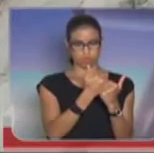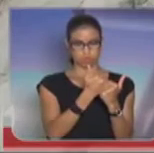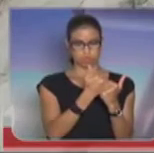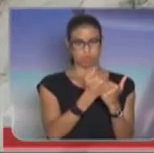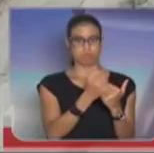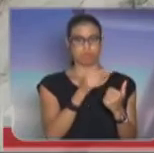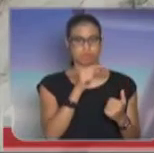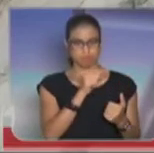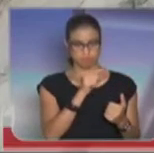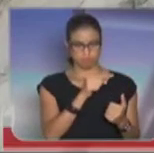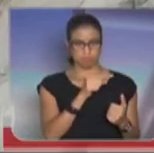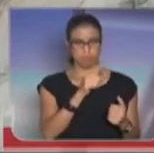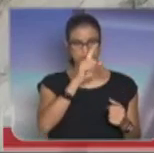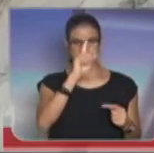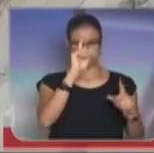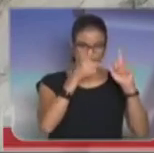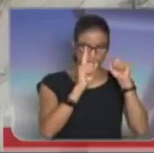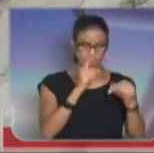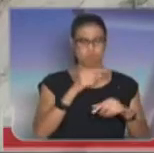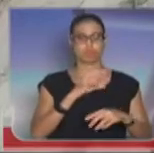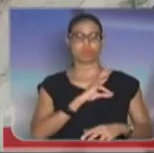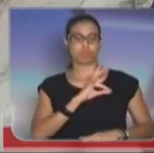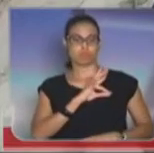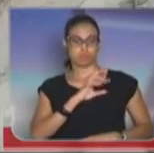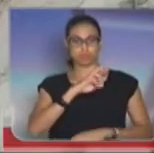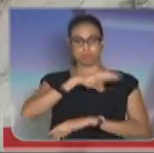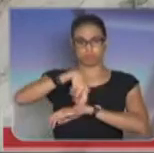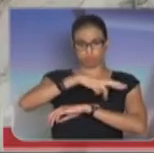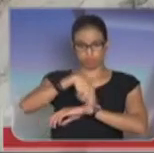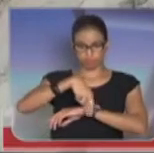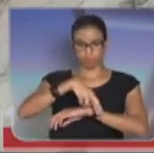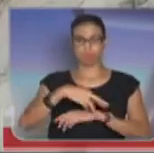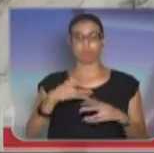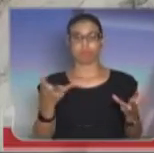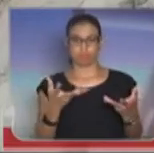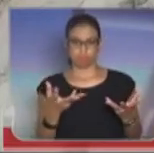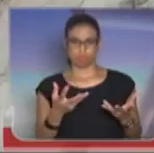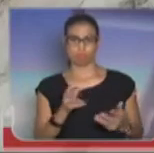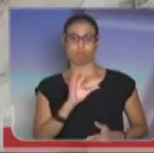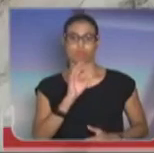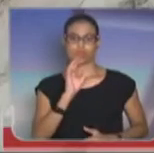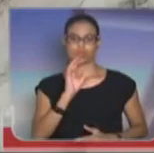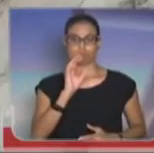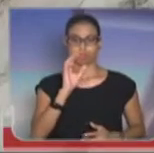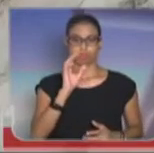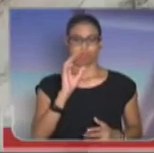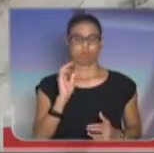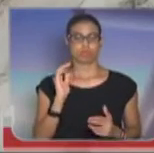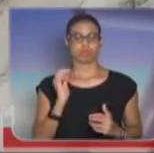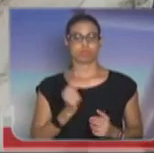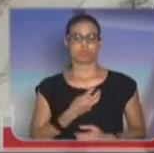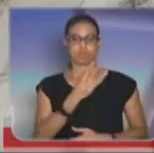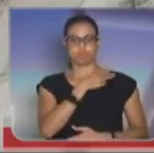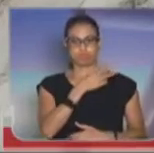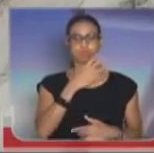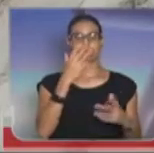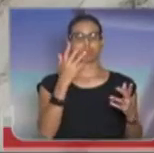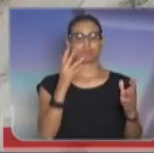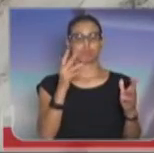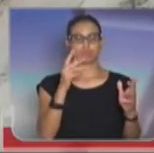Mauro era o comandante da Polícia Rodoviária e agora é o subcomandante da Polícia Militar,